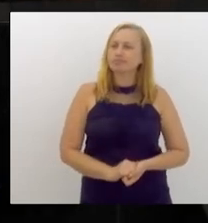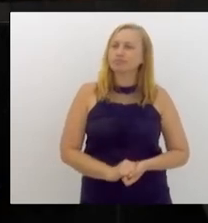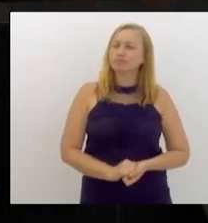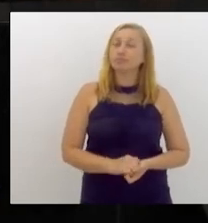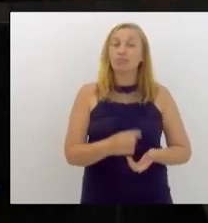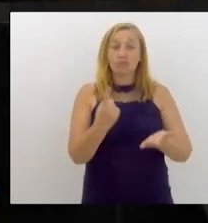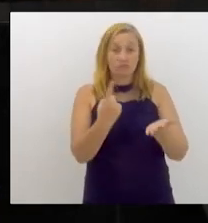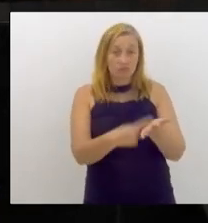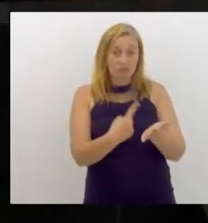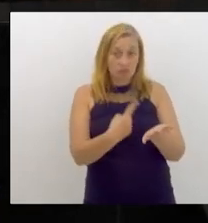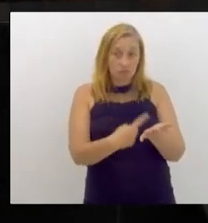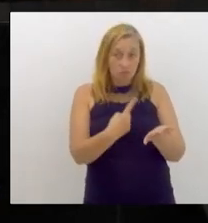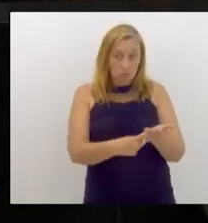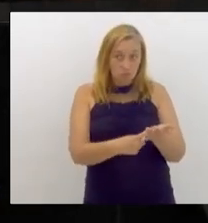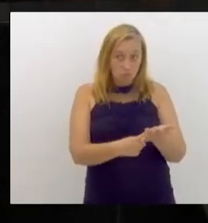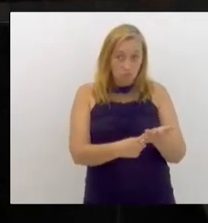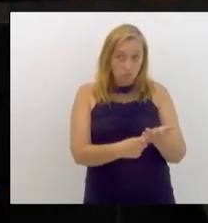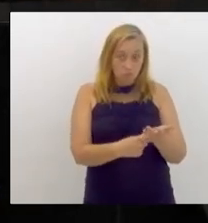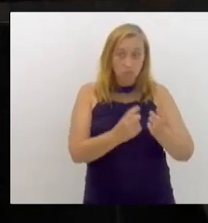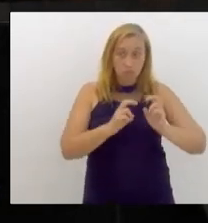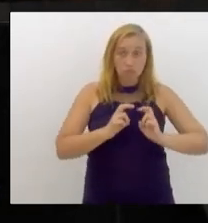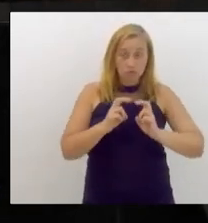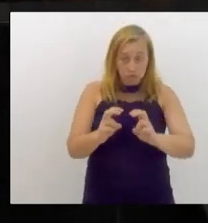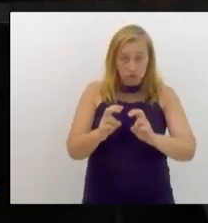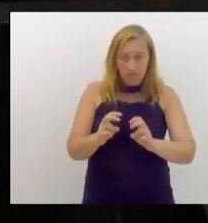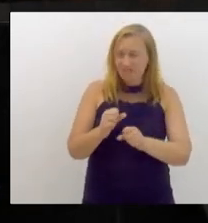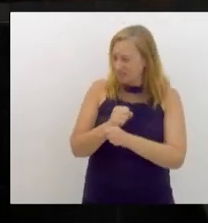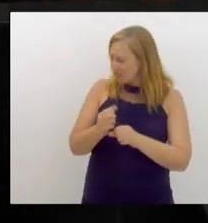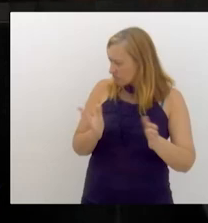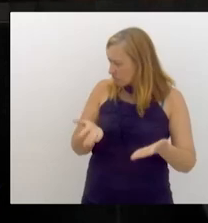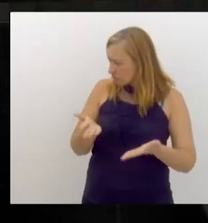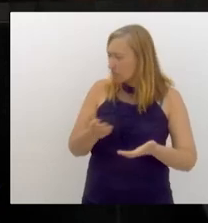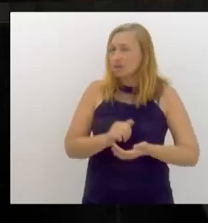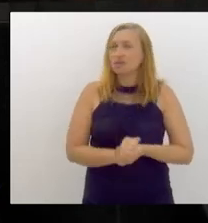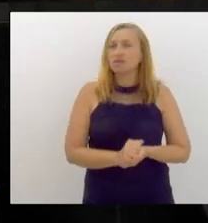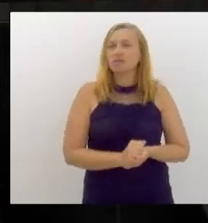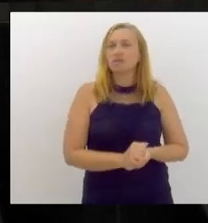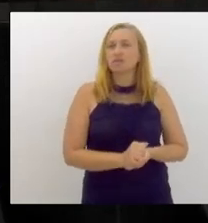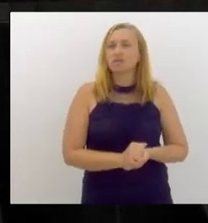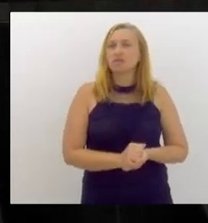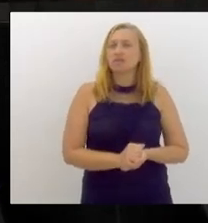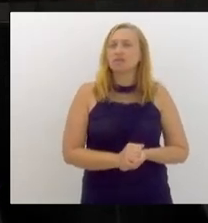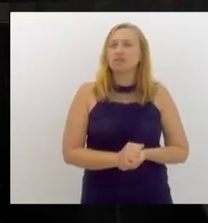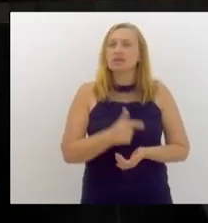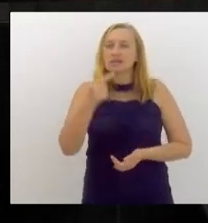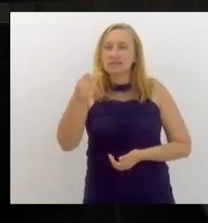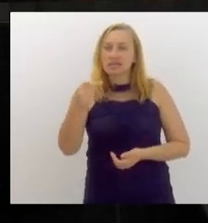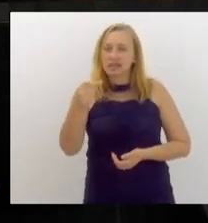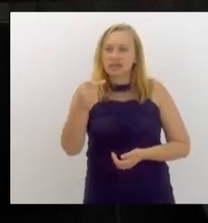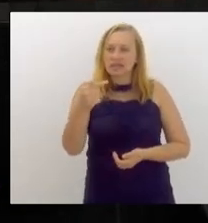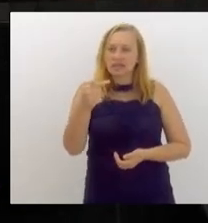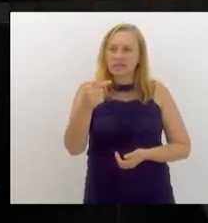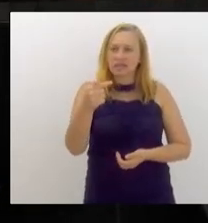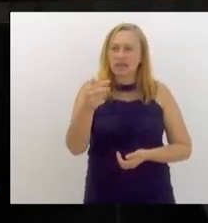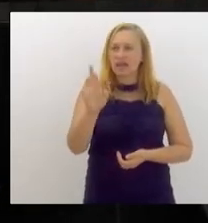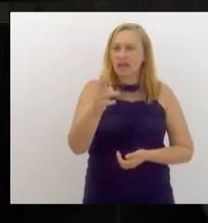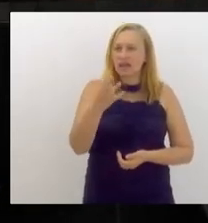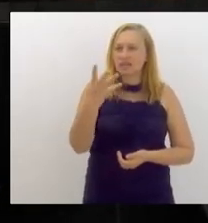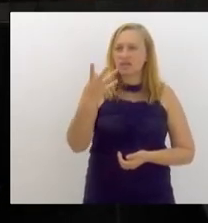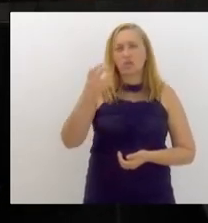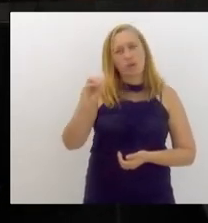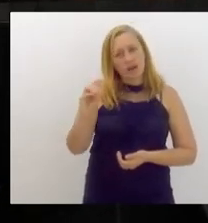acordo com a Supervia, recentemente, esse ano. A passagem foi para 7,40. Eram os nossos